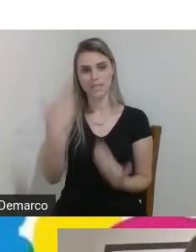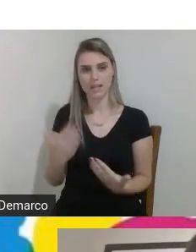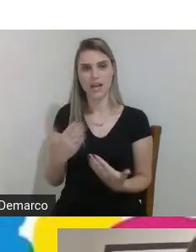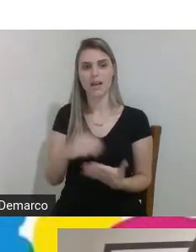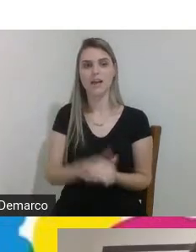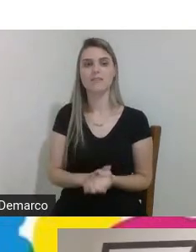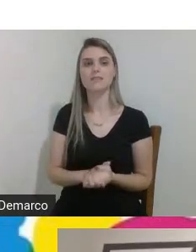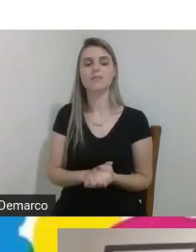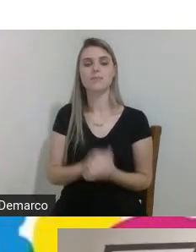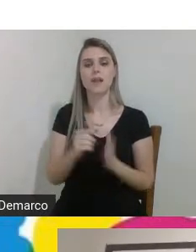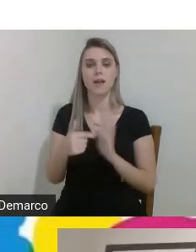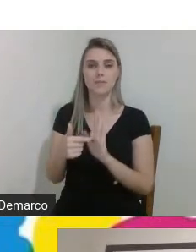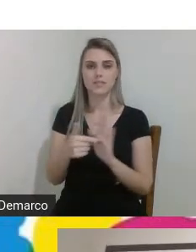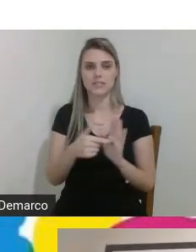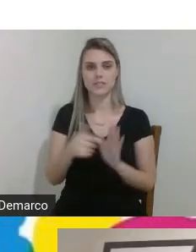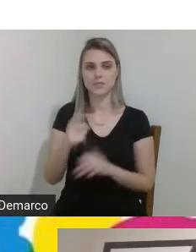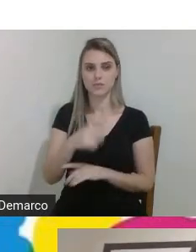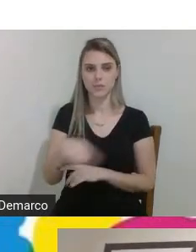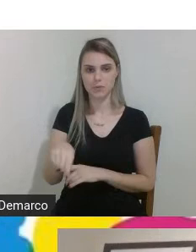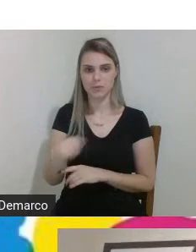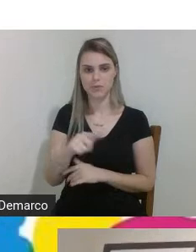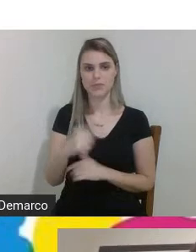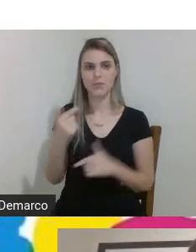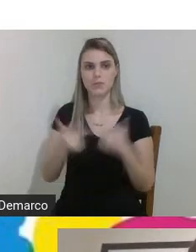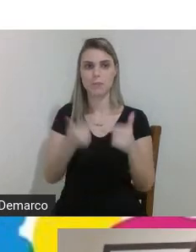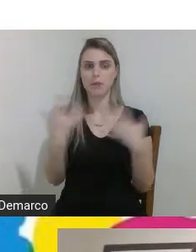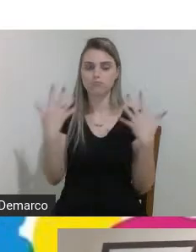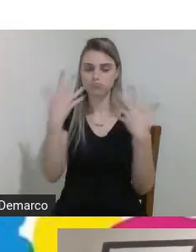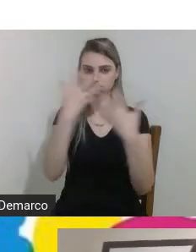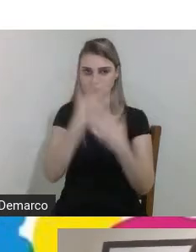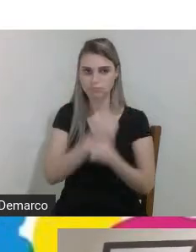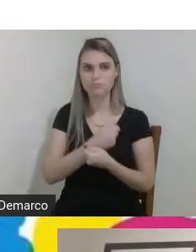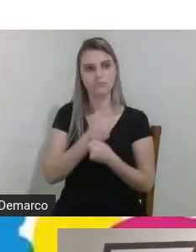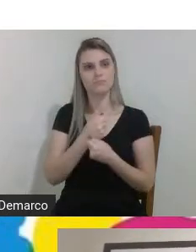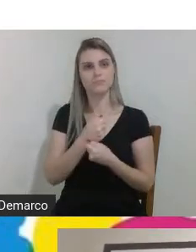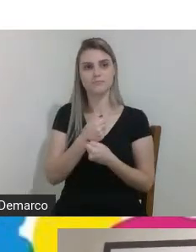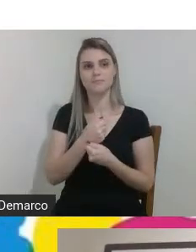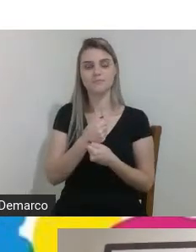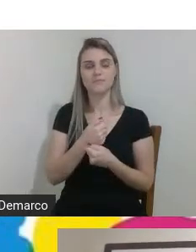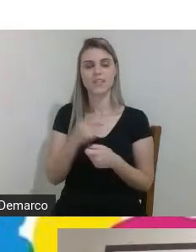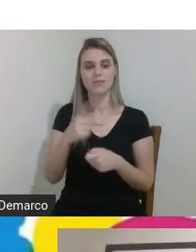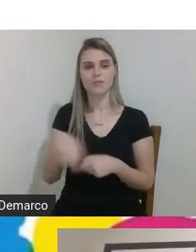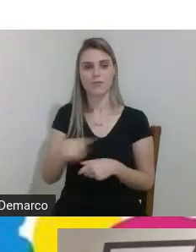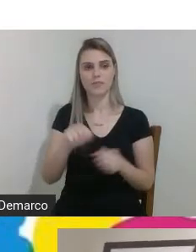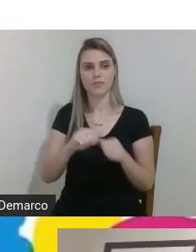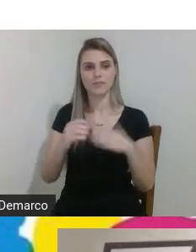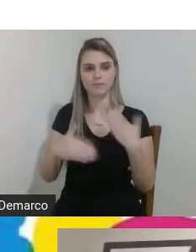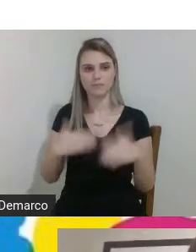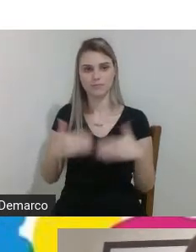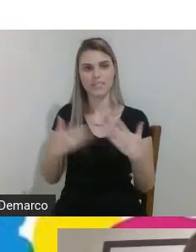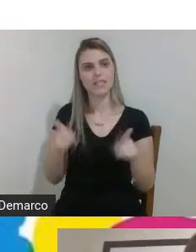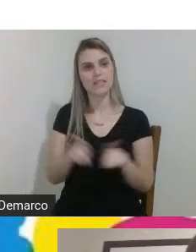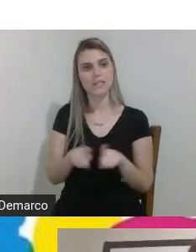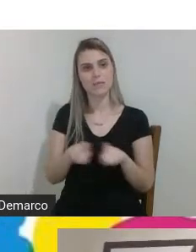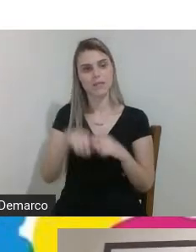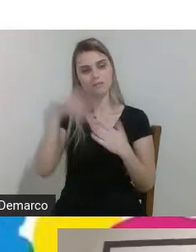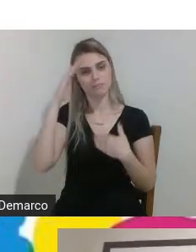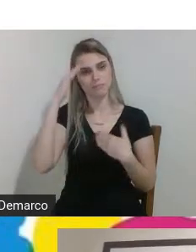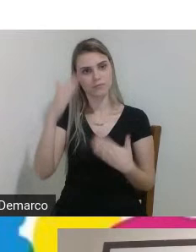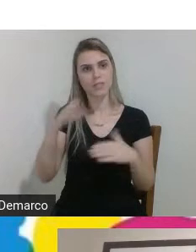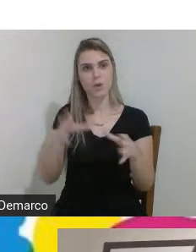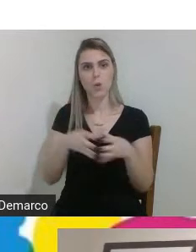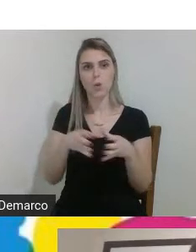pela apresentação de vocês né um trabalho belíssimo que vocês estão desenvolvendo e agradecendo ao grupo